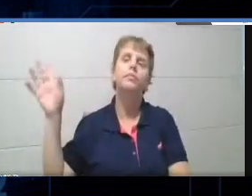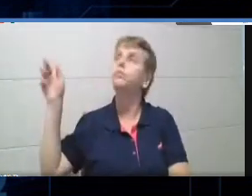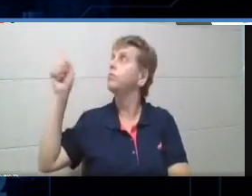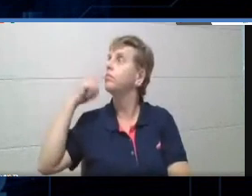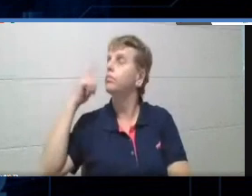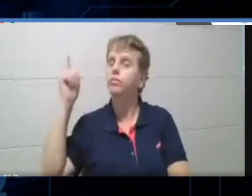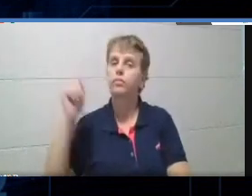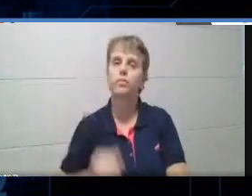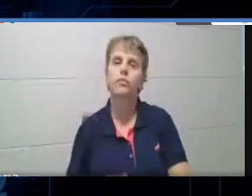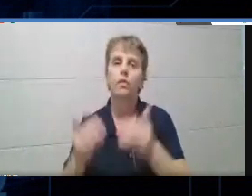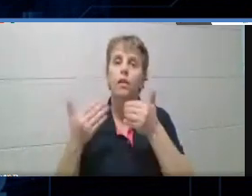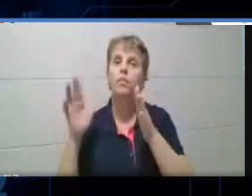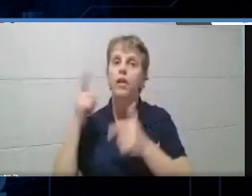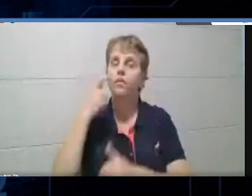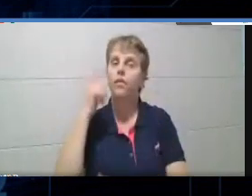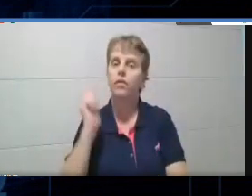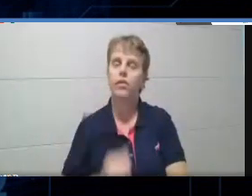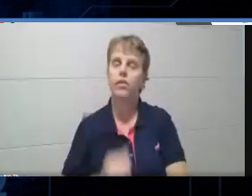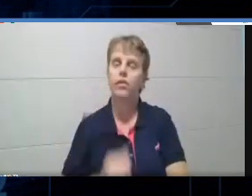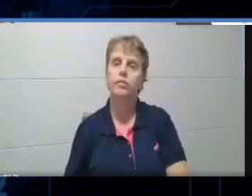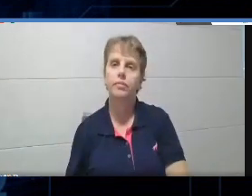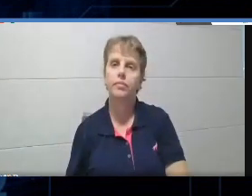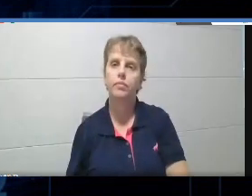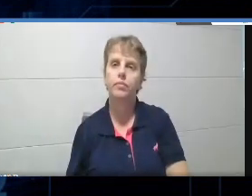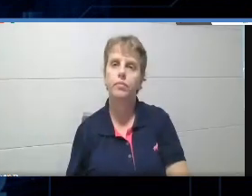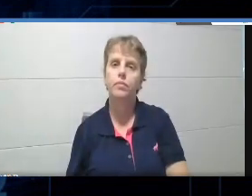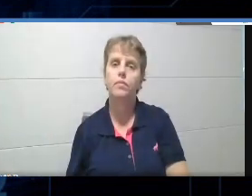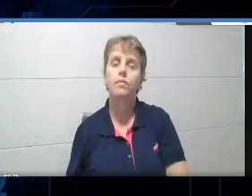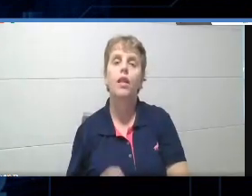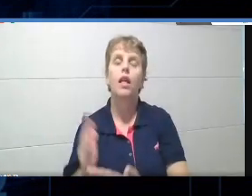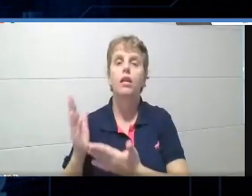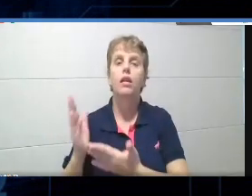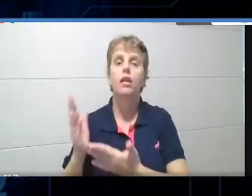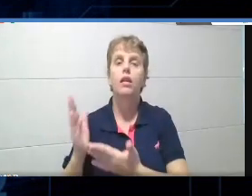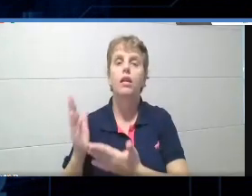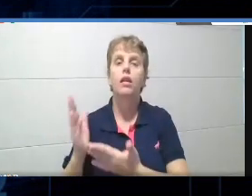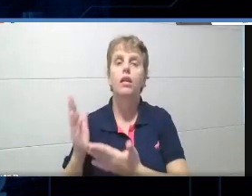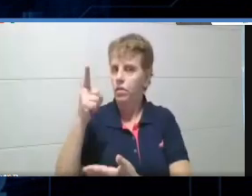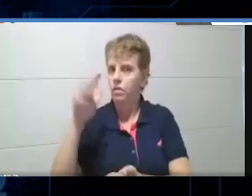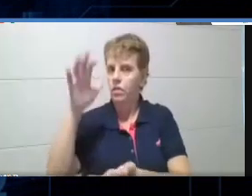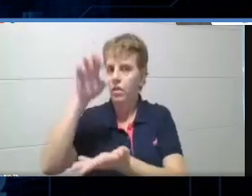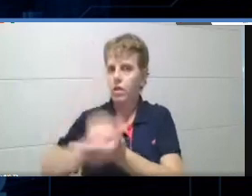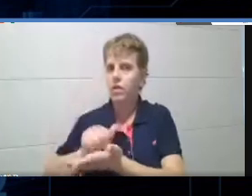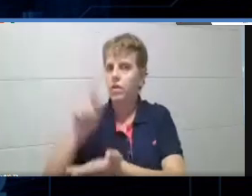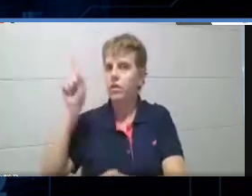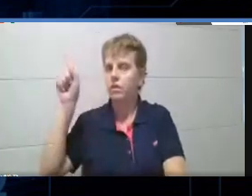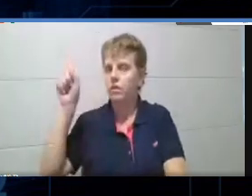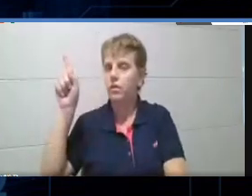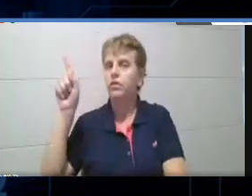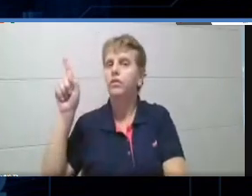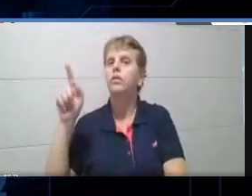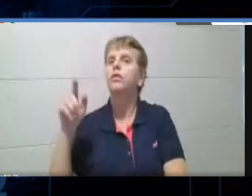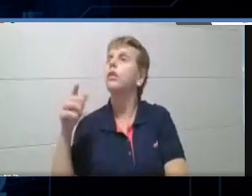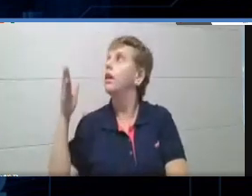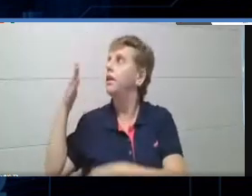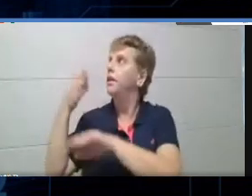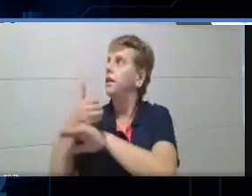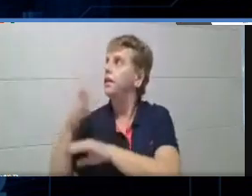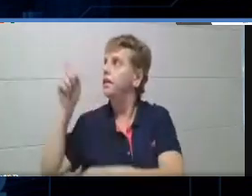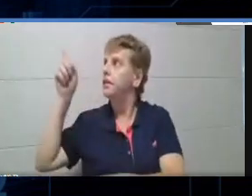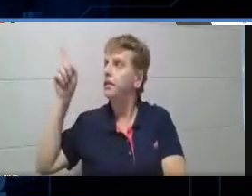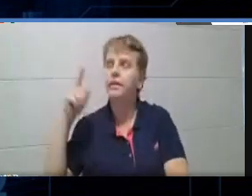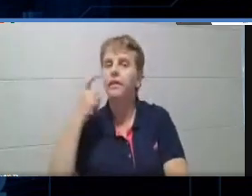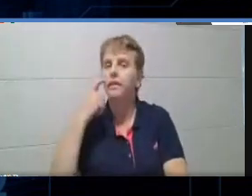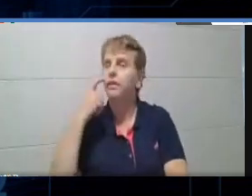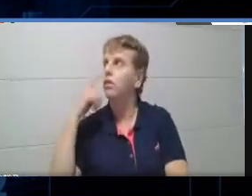Vamos abrir aqui. Muito bem, então, pra quem não tem conta aqui no Quizzes, vocês vão em Get Started, tá? Aqui.